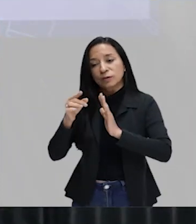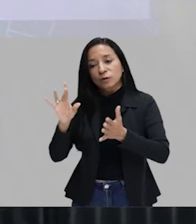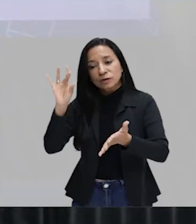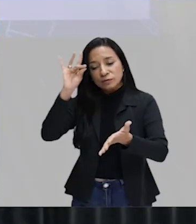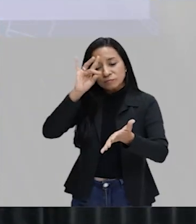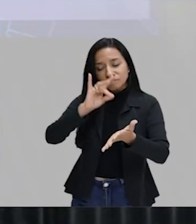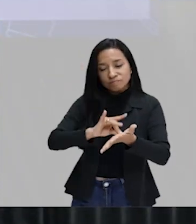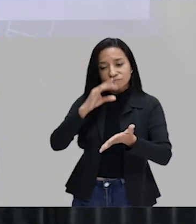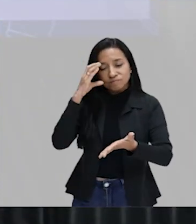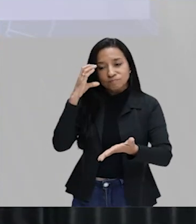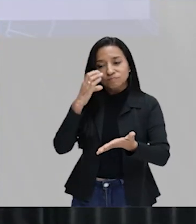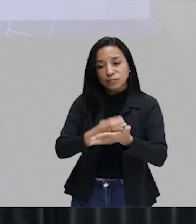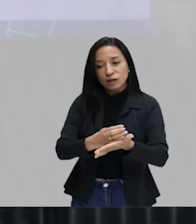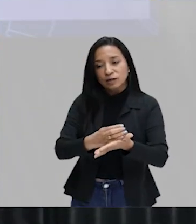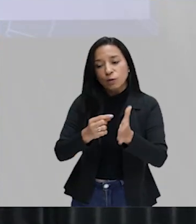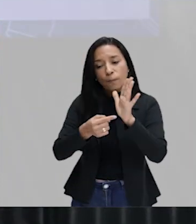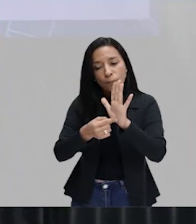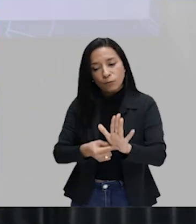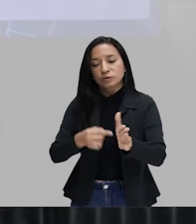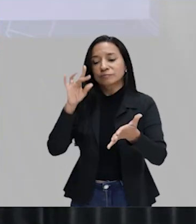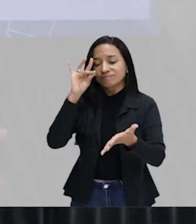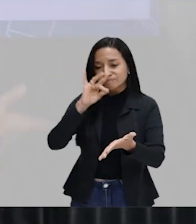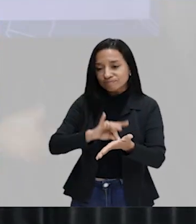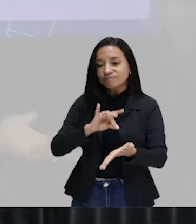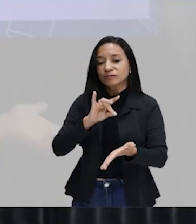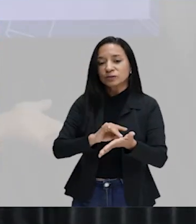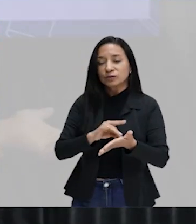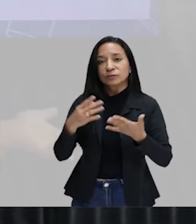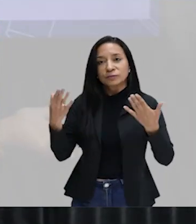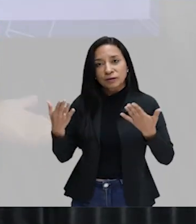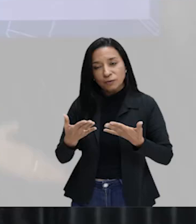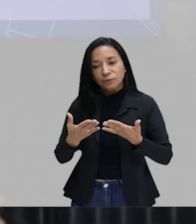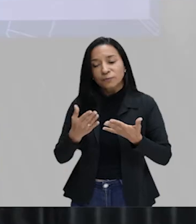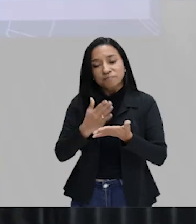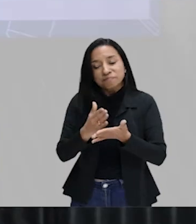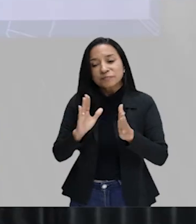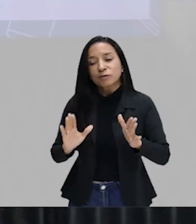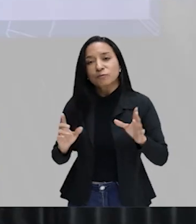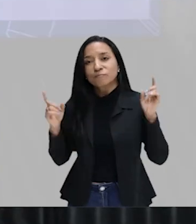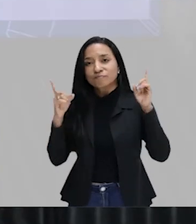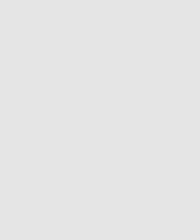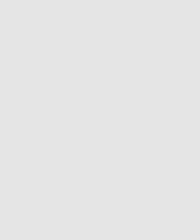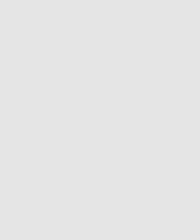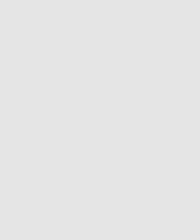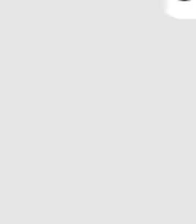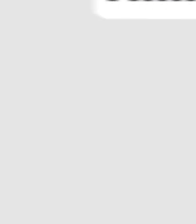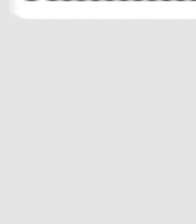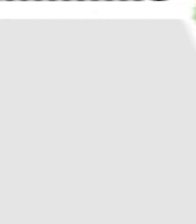a tese, ratifica, confirma. E eu fico por aqui. Compliquei?